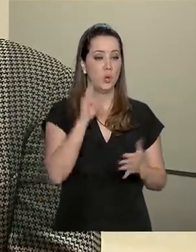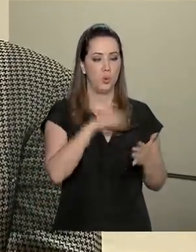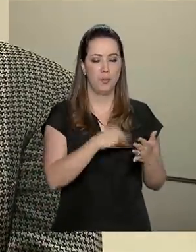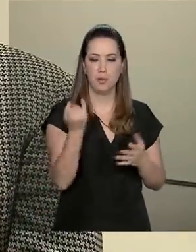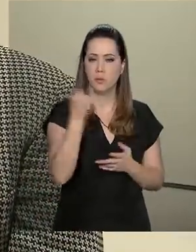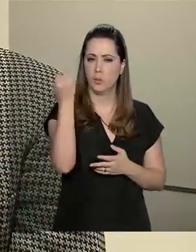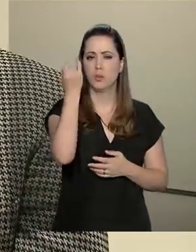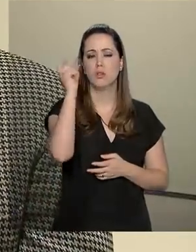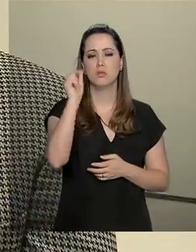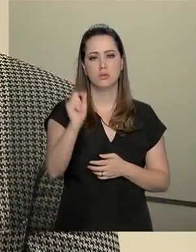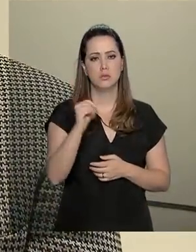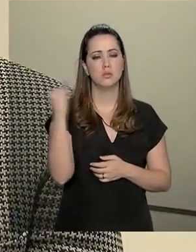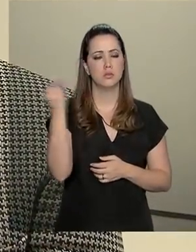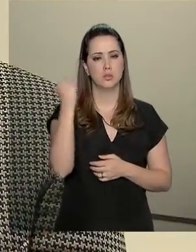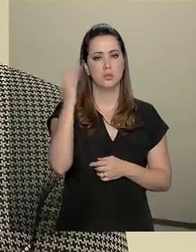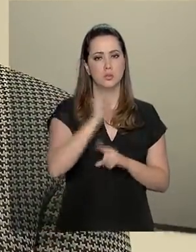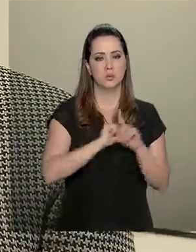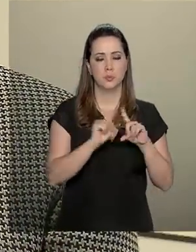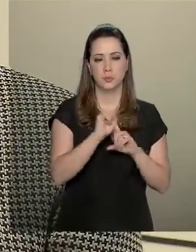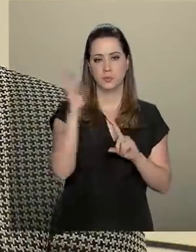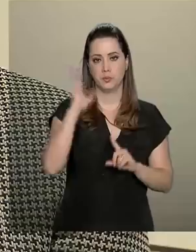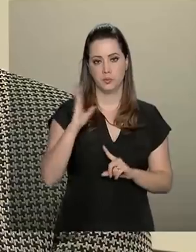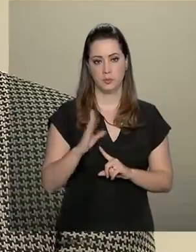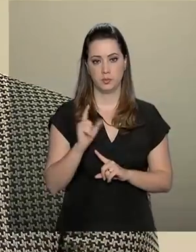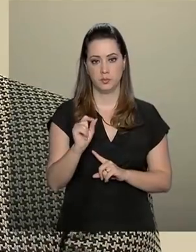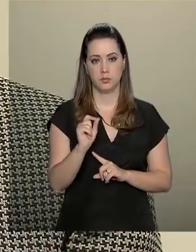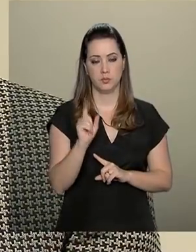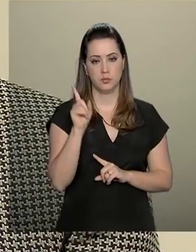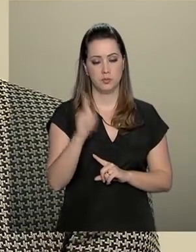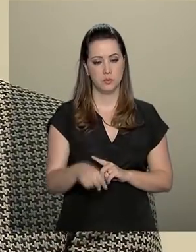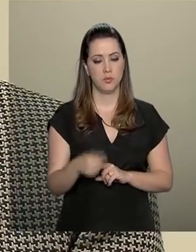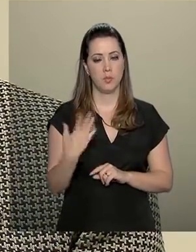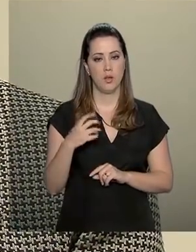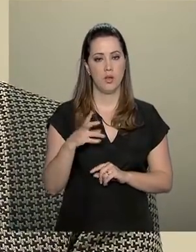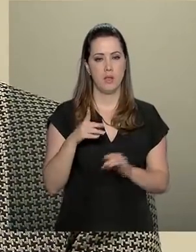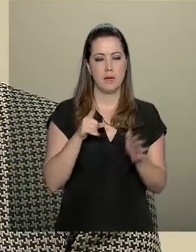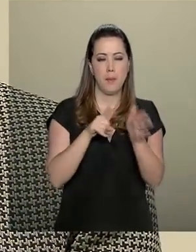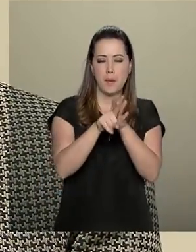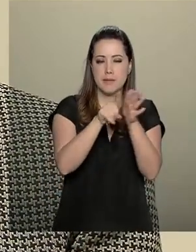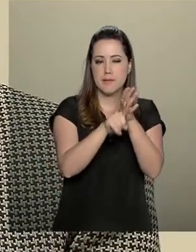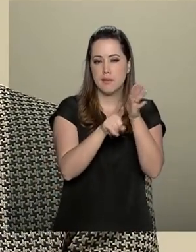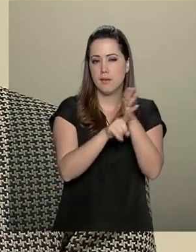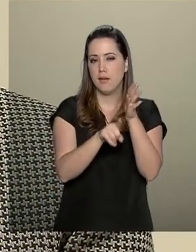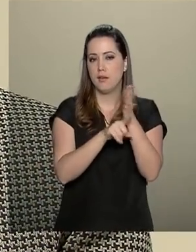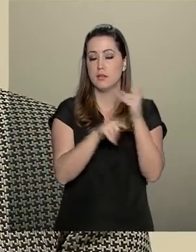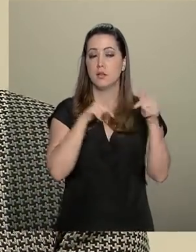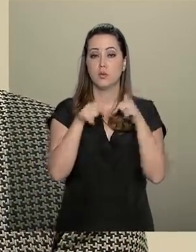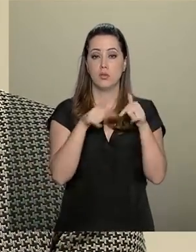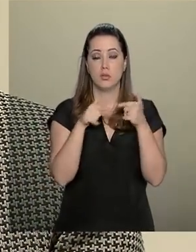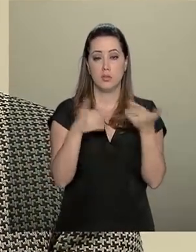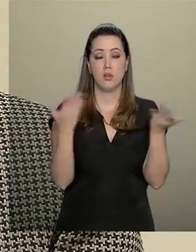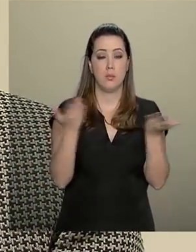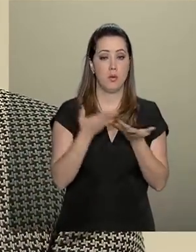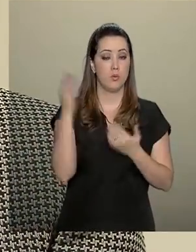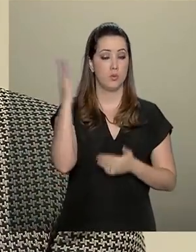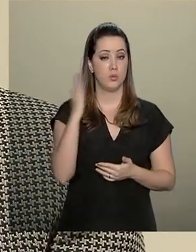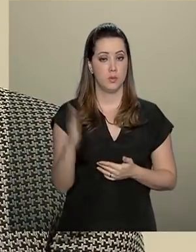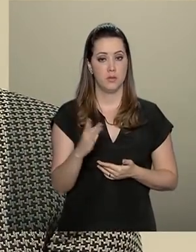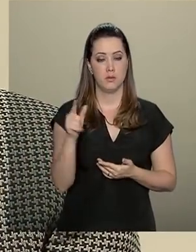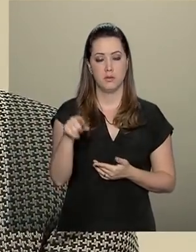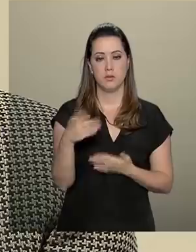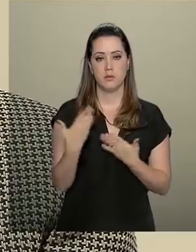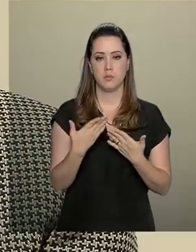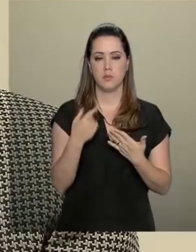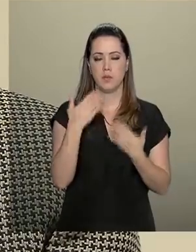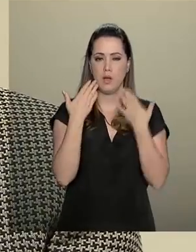importância geral para a sociedade brasileira. Como ela é o censo do emprego formal no Brasil, ela